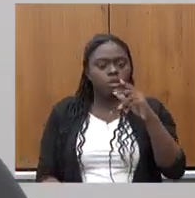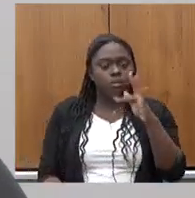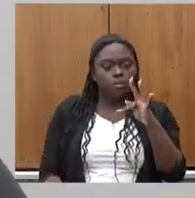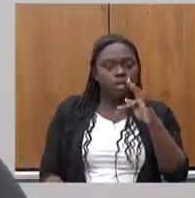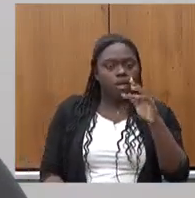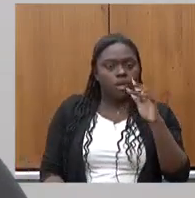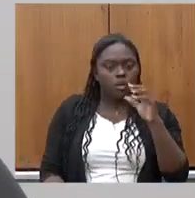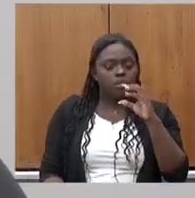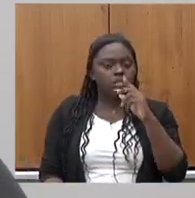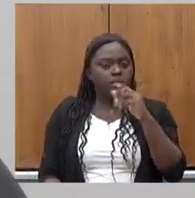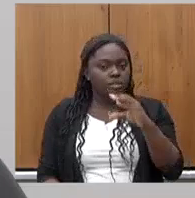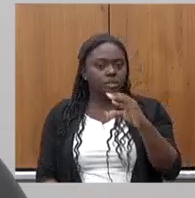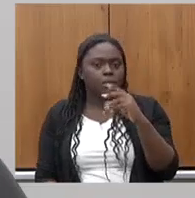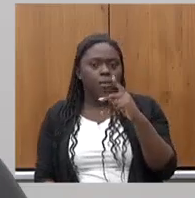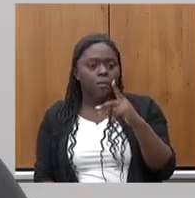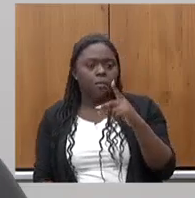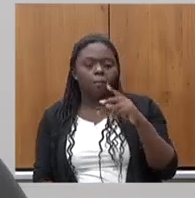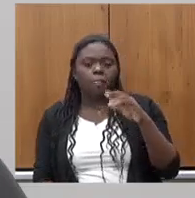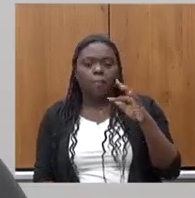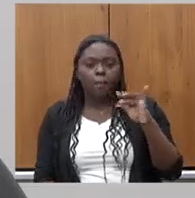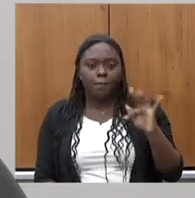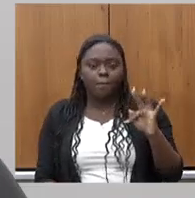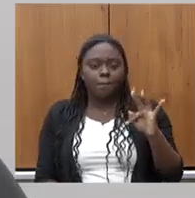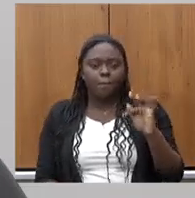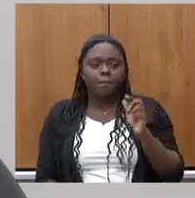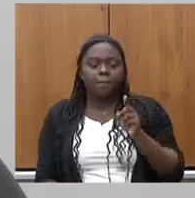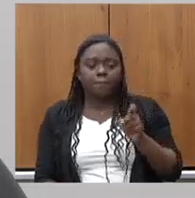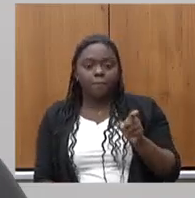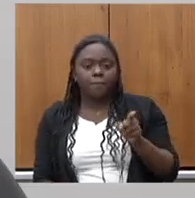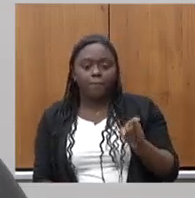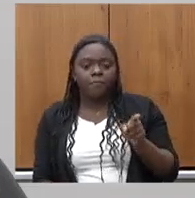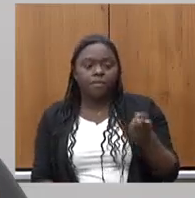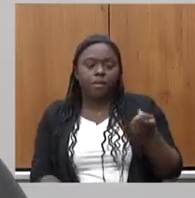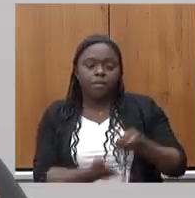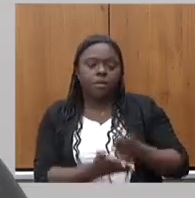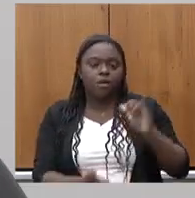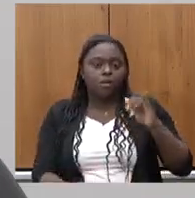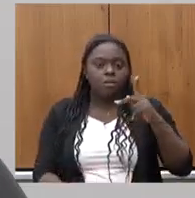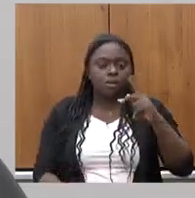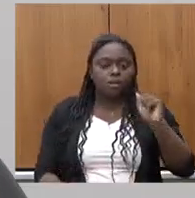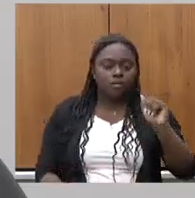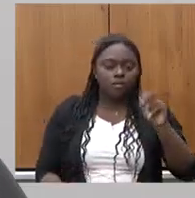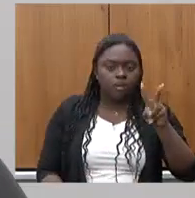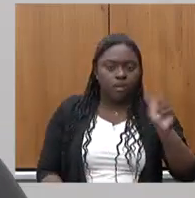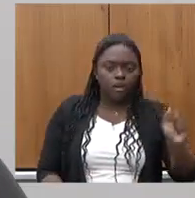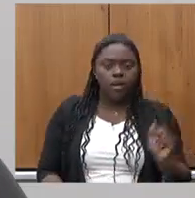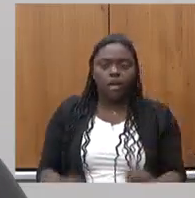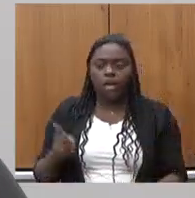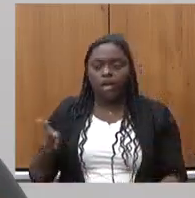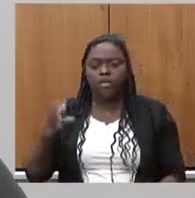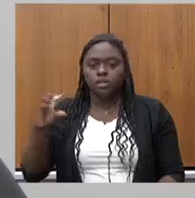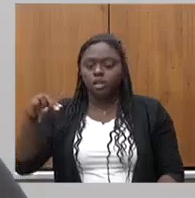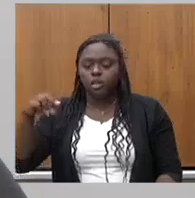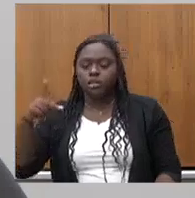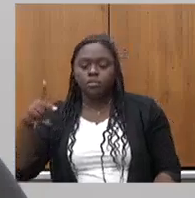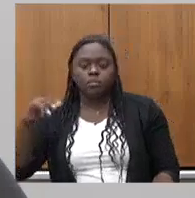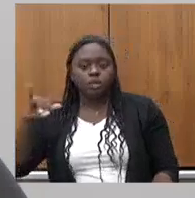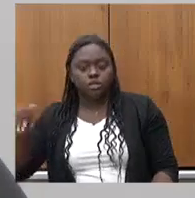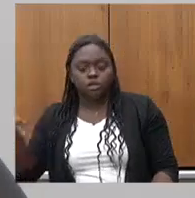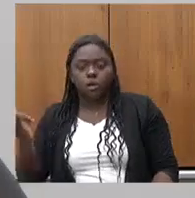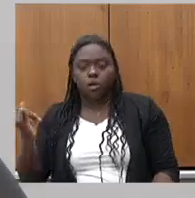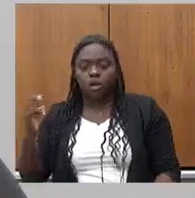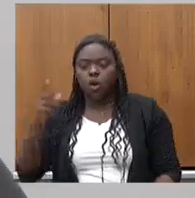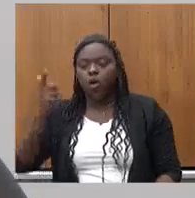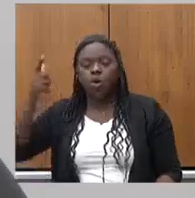IPVA os CNPJs pagam um outro IPVA e lucram porque eles pagam menos IPVA